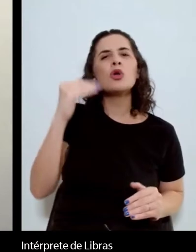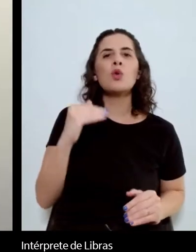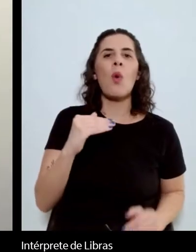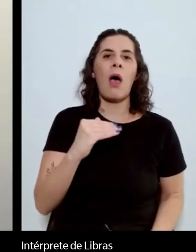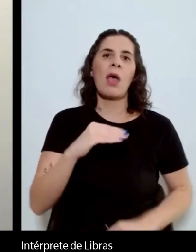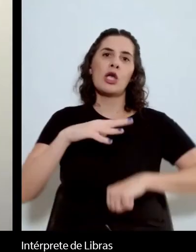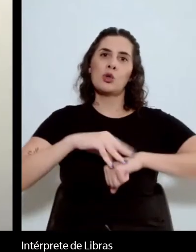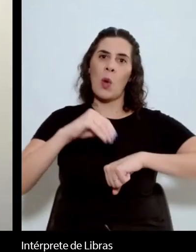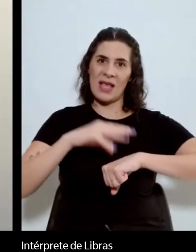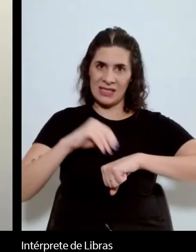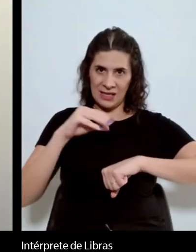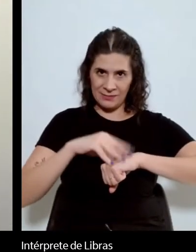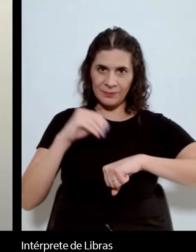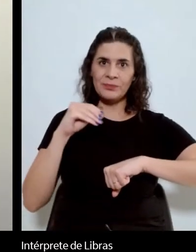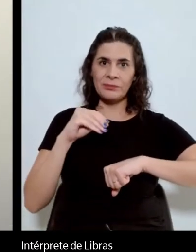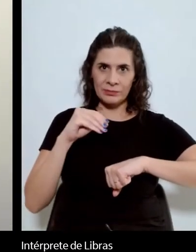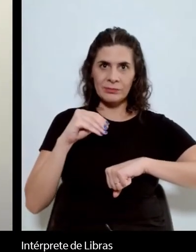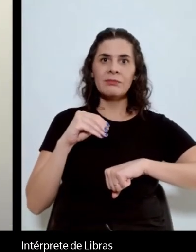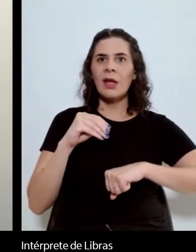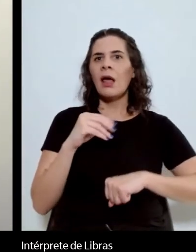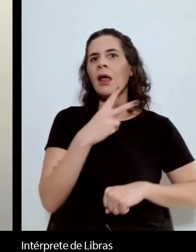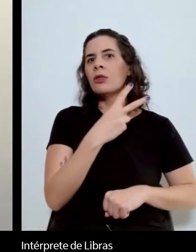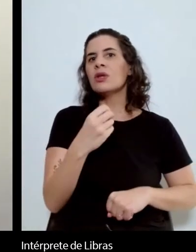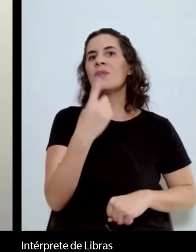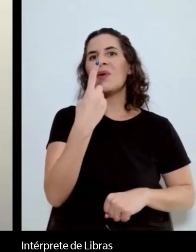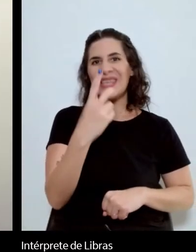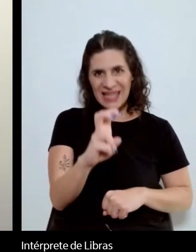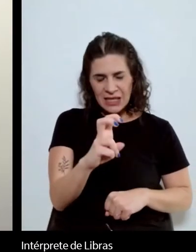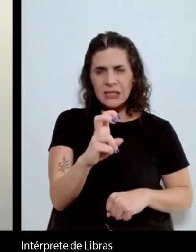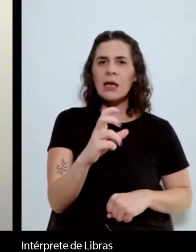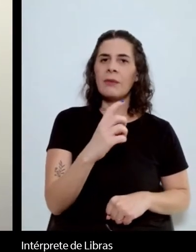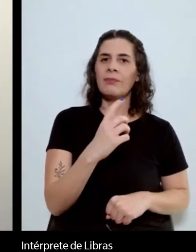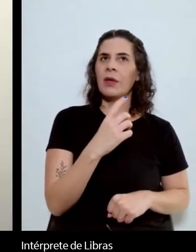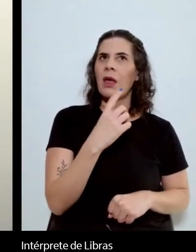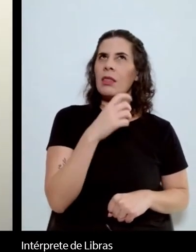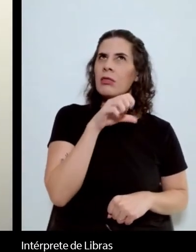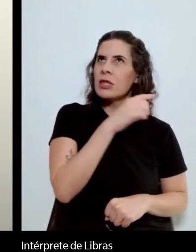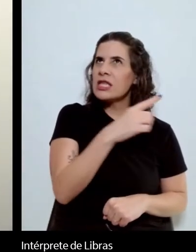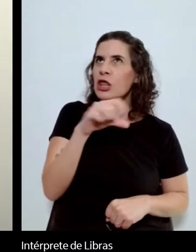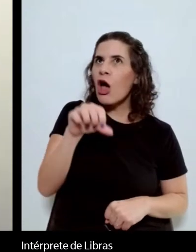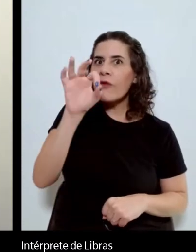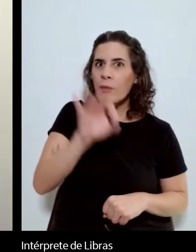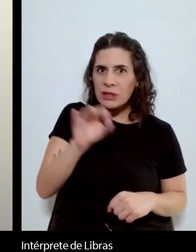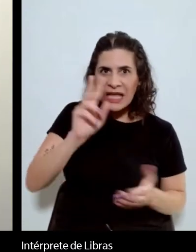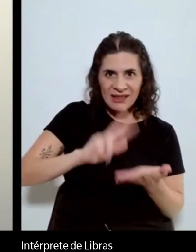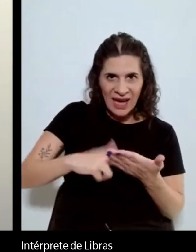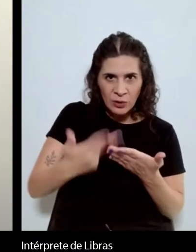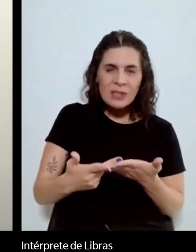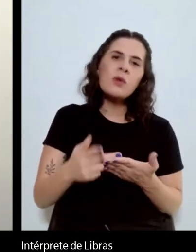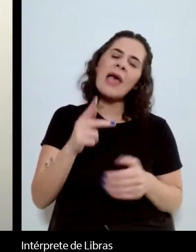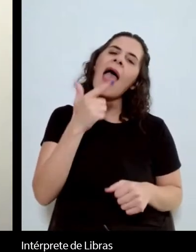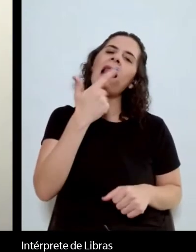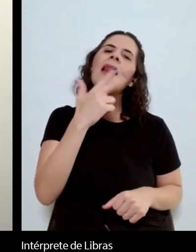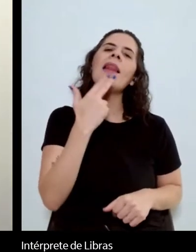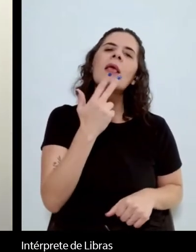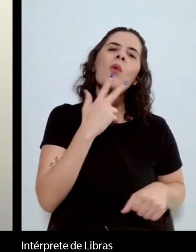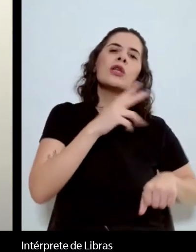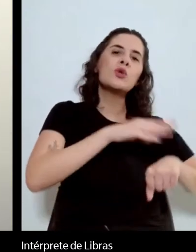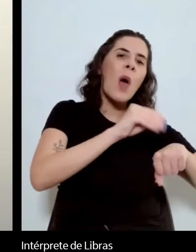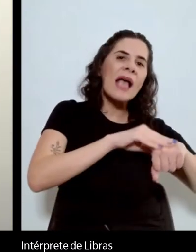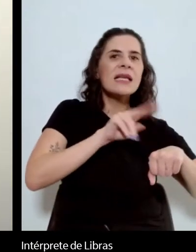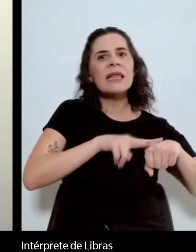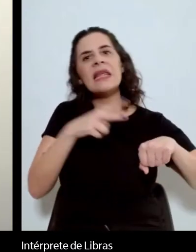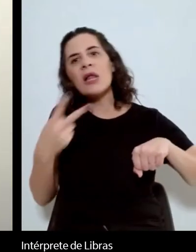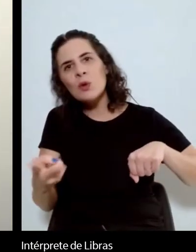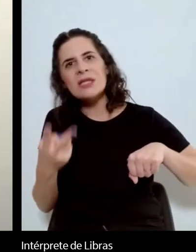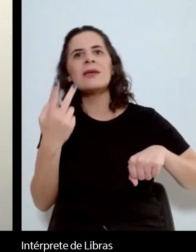2015, 19% dos livros traduzidos mais vendidos foram traduzidos do sueco. E aí